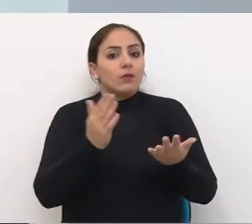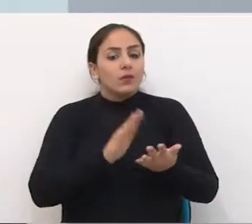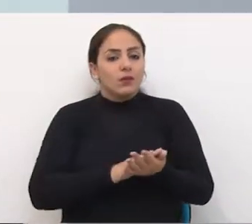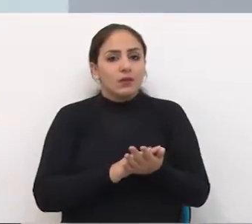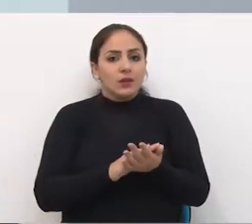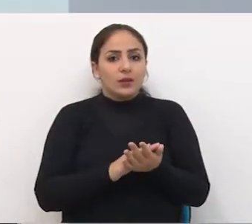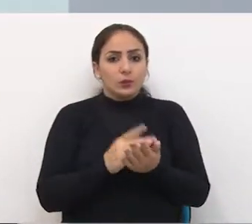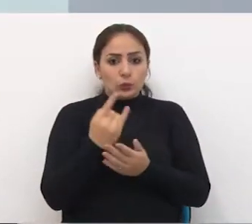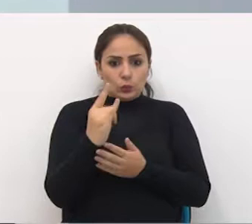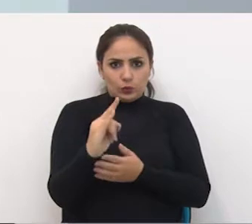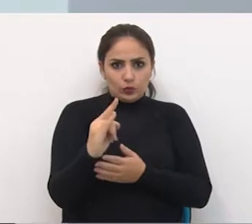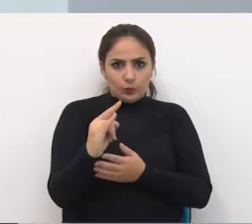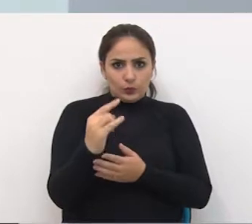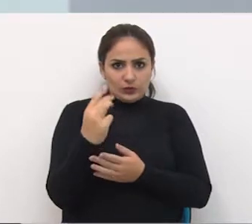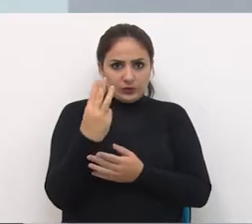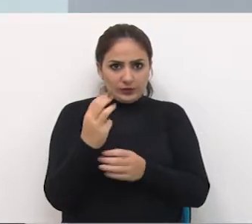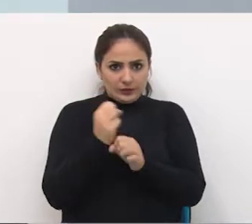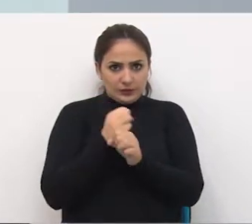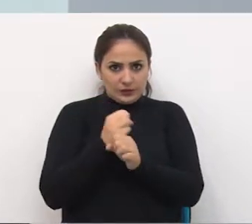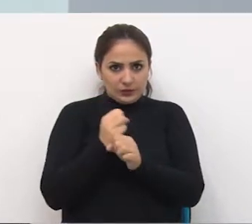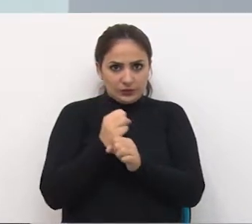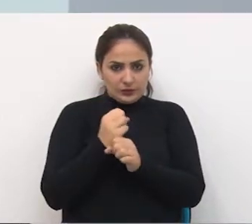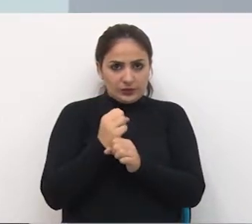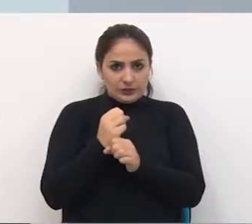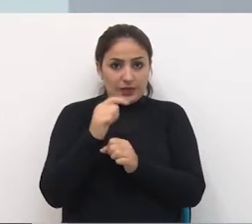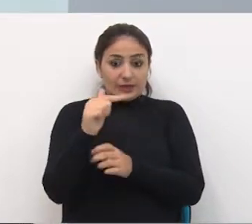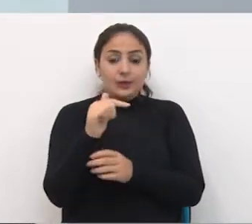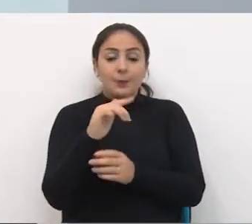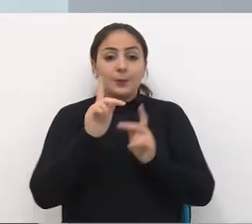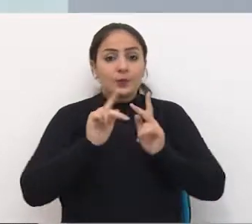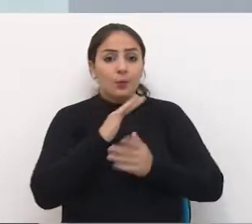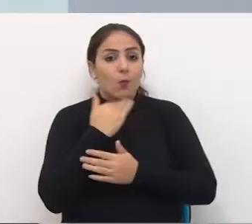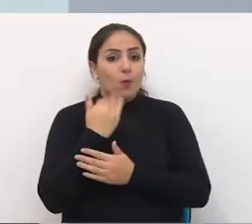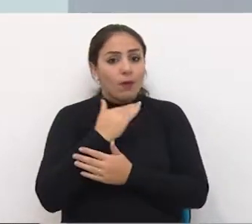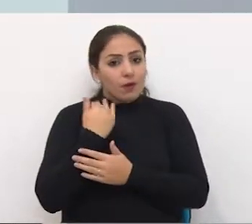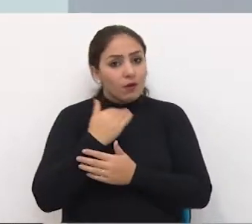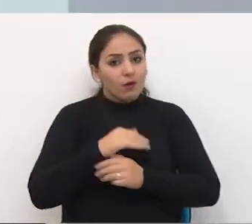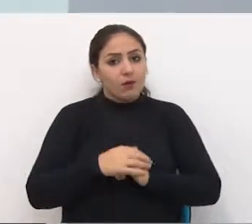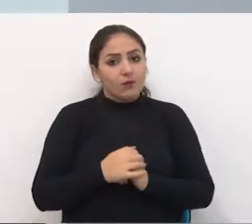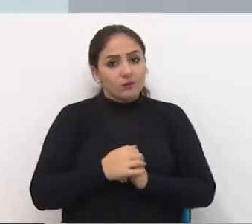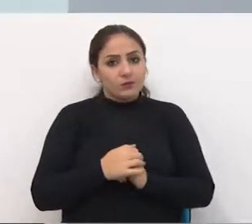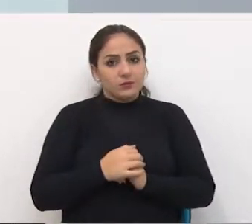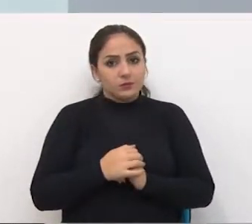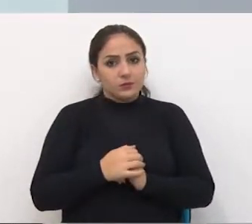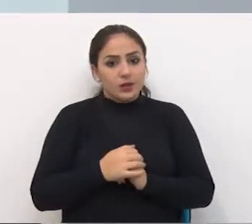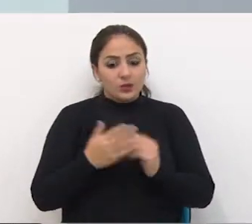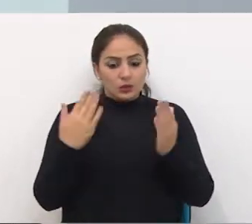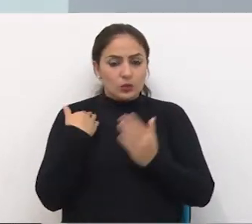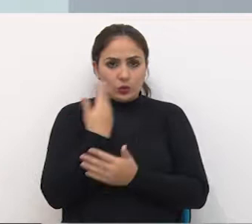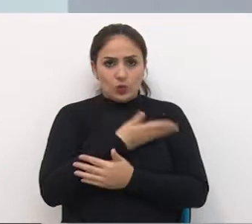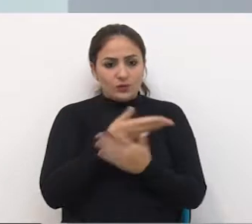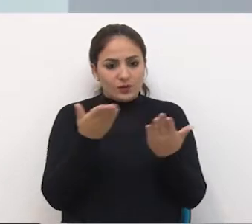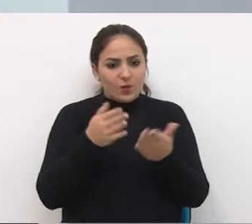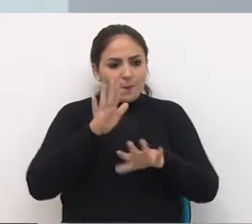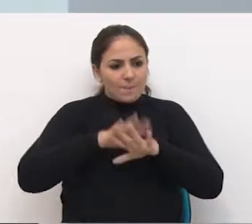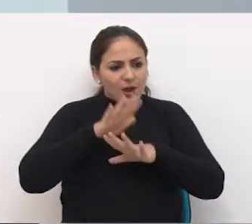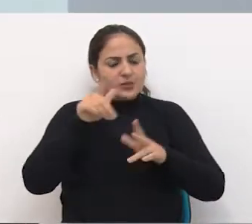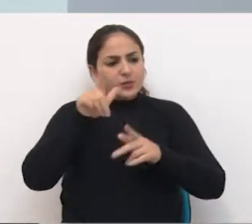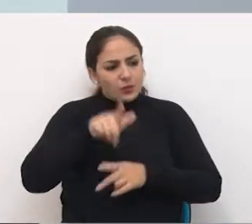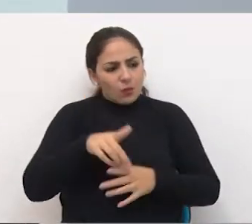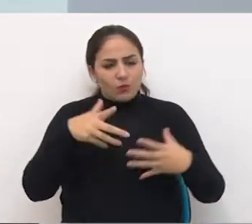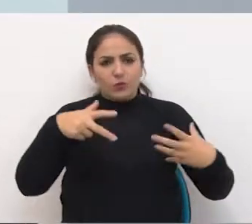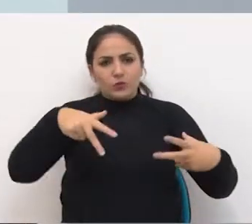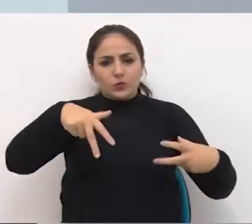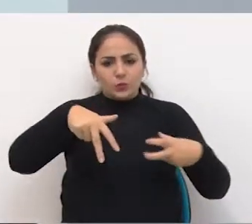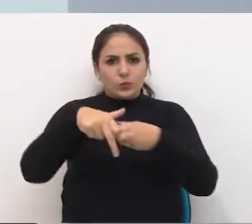pessoas da comunidade lá do Bairro de São José Perderam a vida, atravessando aquela rodovia Nós agora, com mais esse acidente